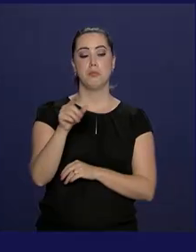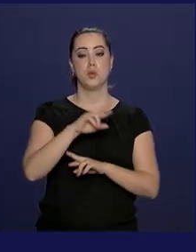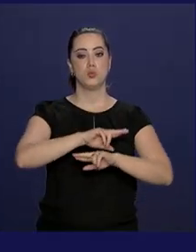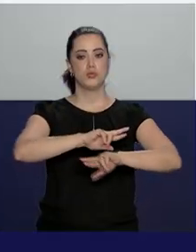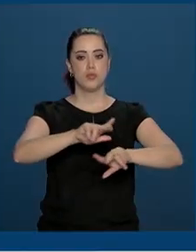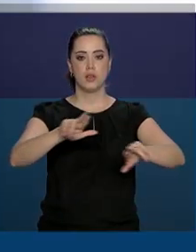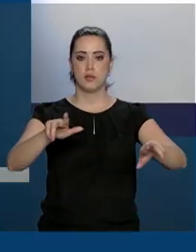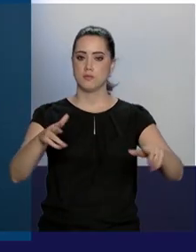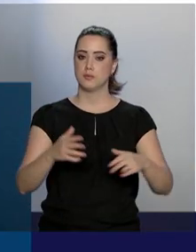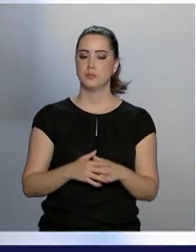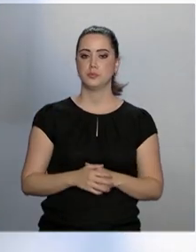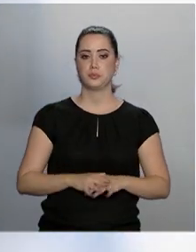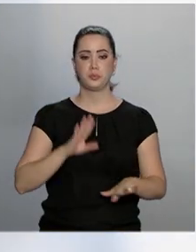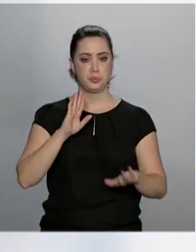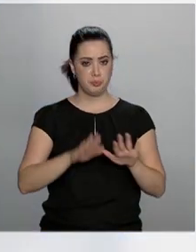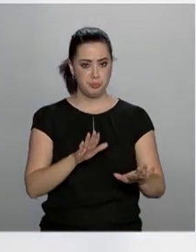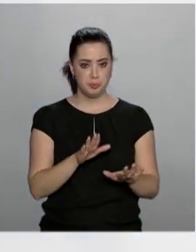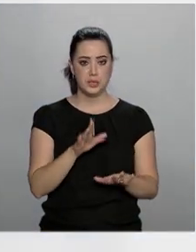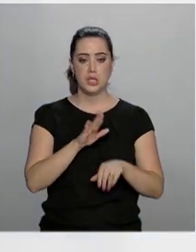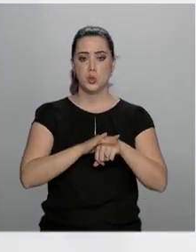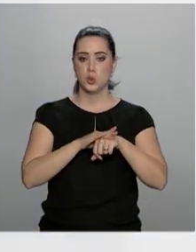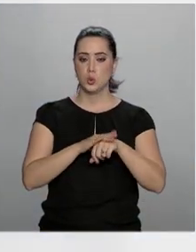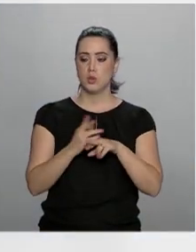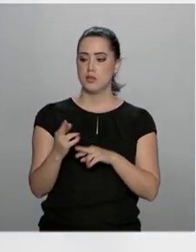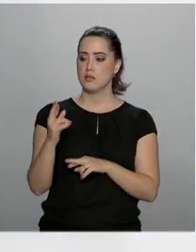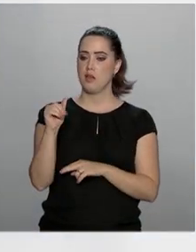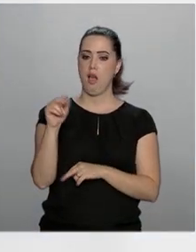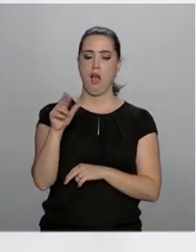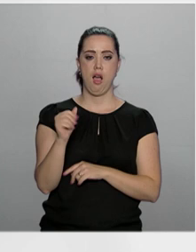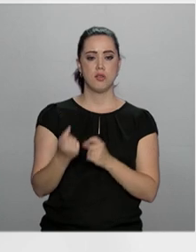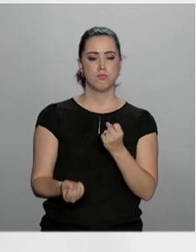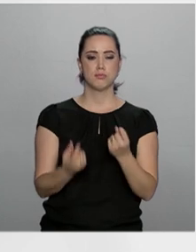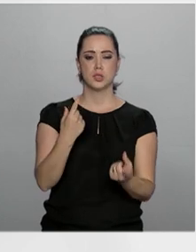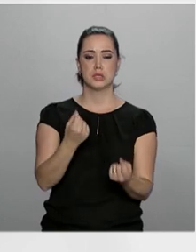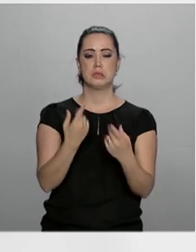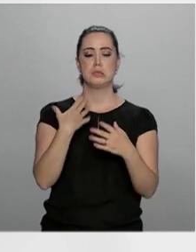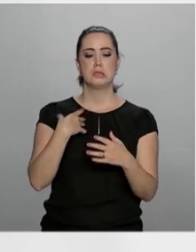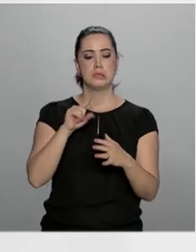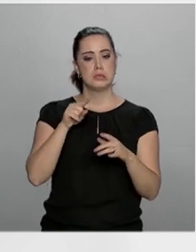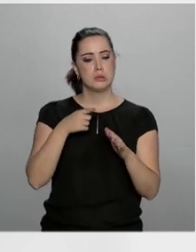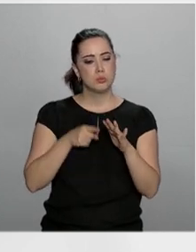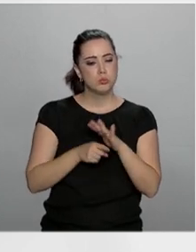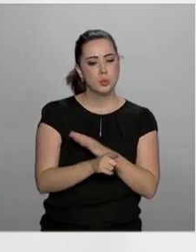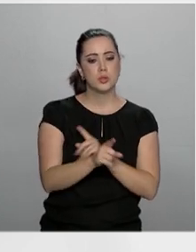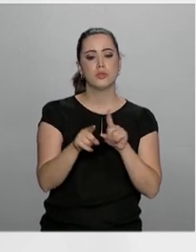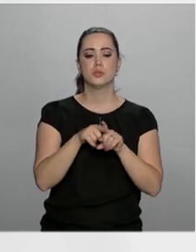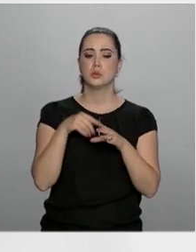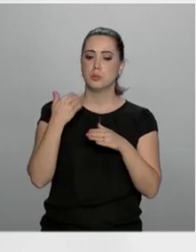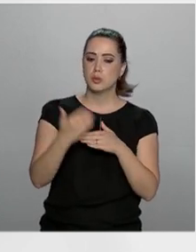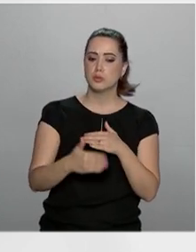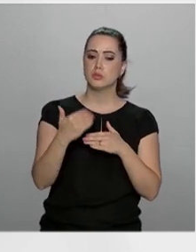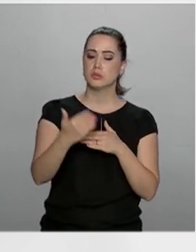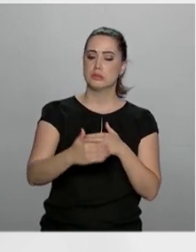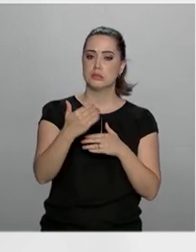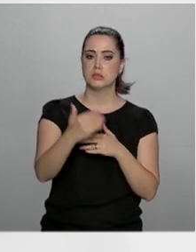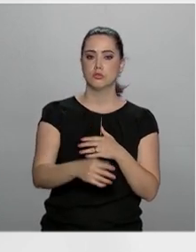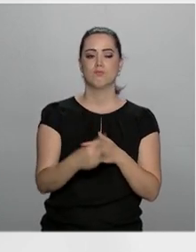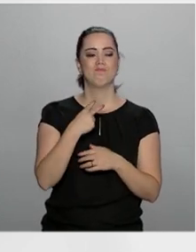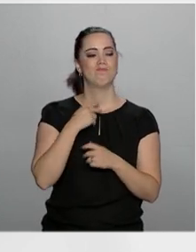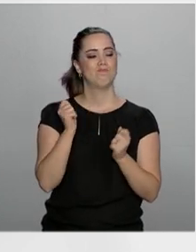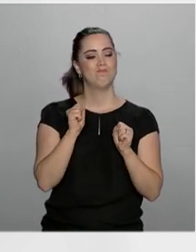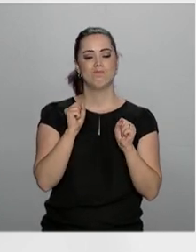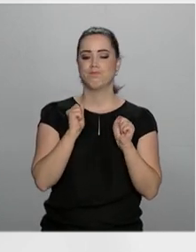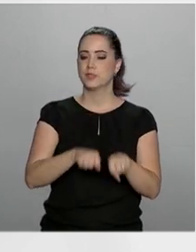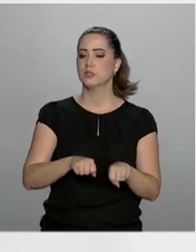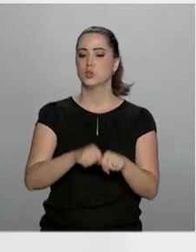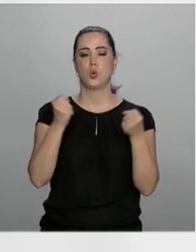Geralmente, as doenças raras são crônicas, progressivas e incapacitantes, podendo ser degenerativas e também